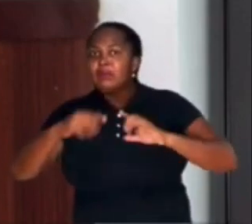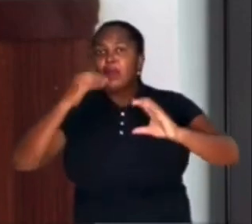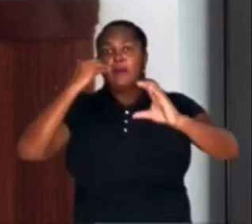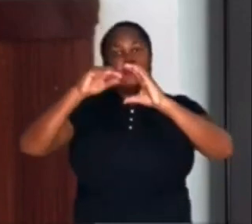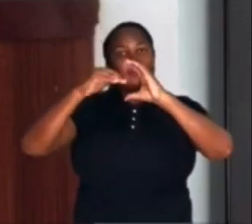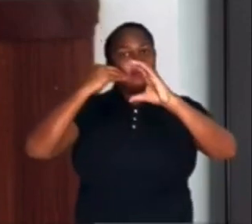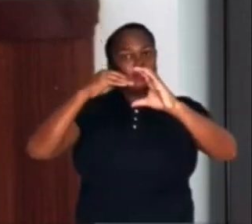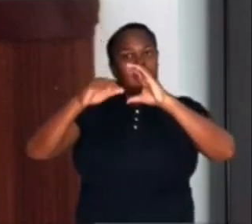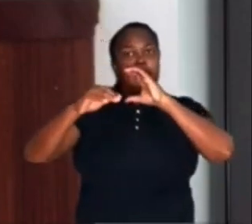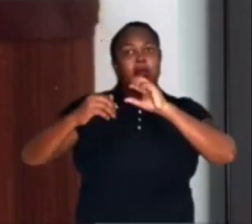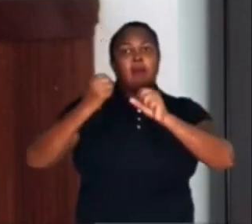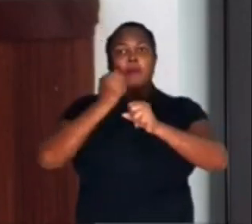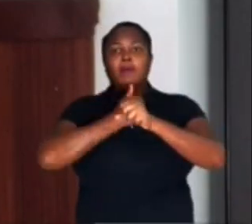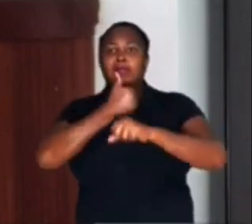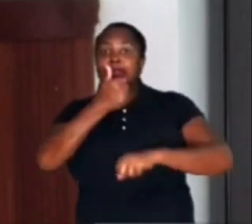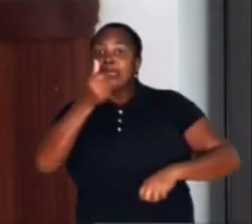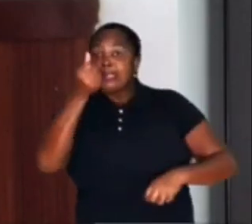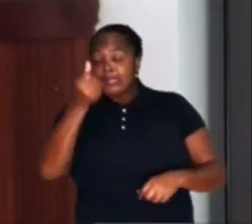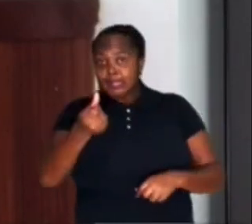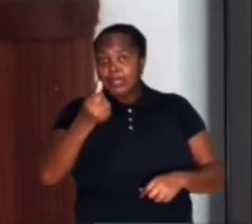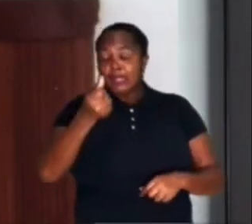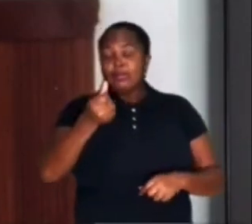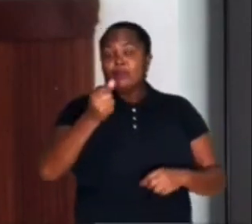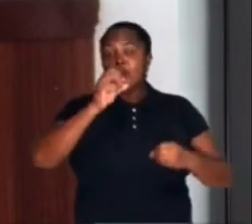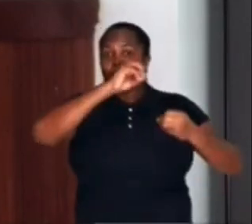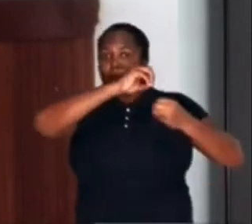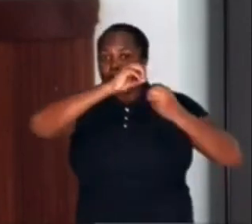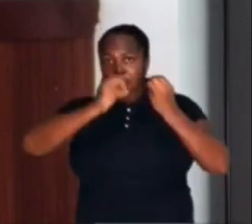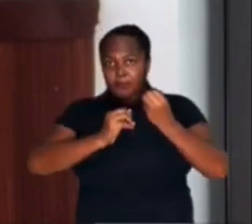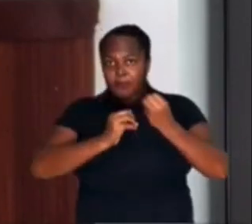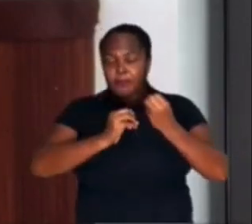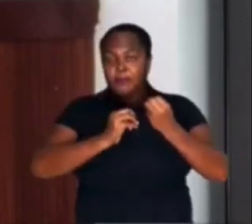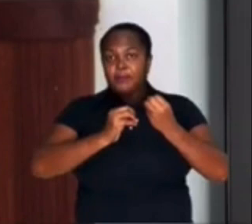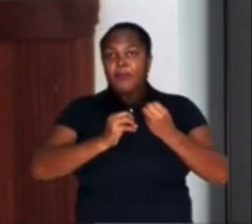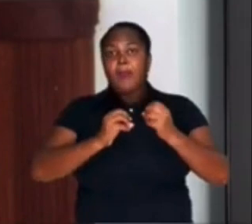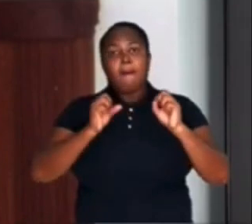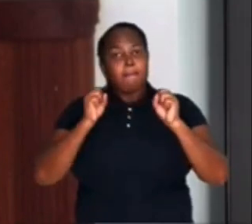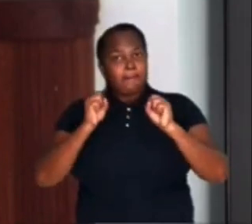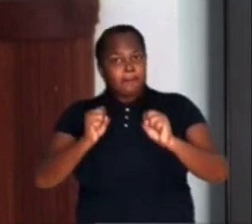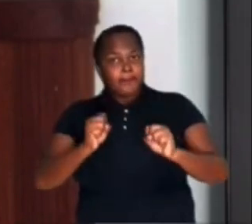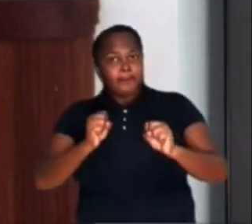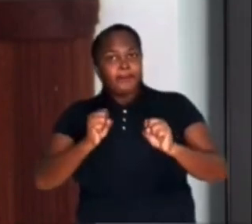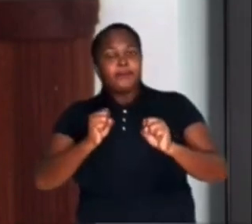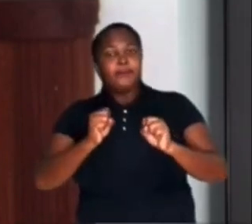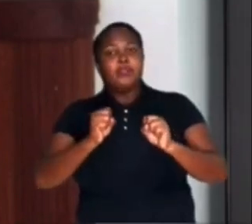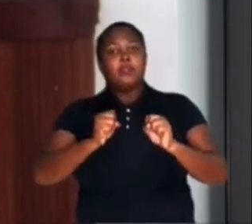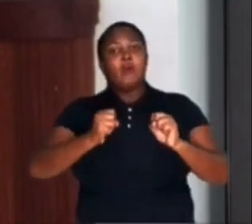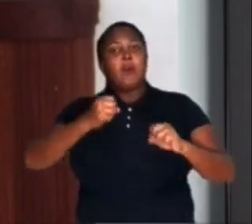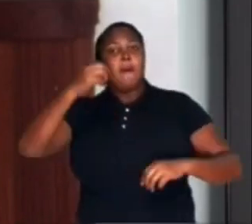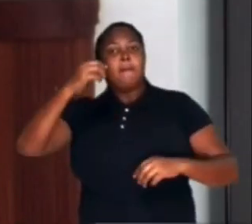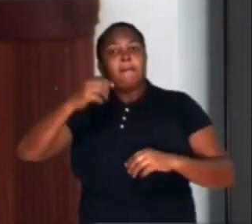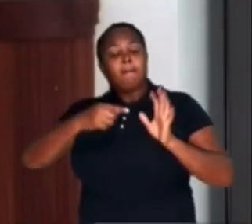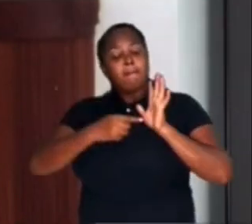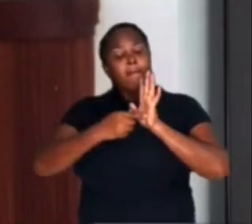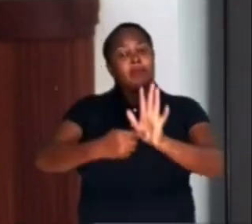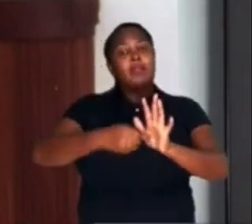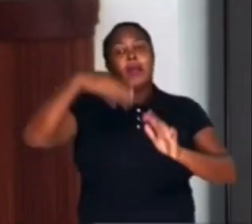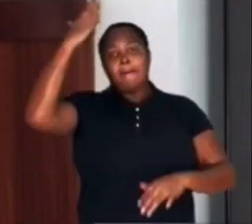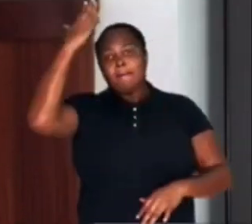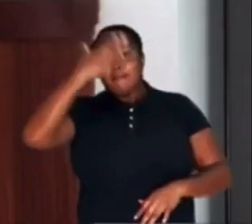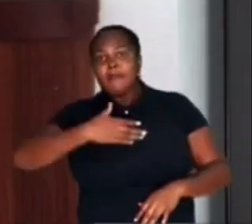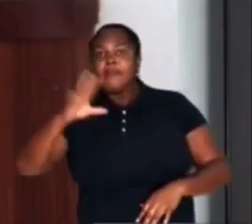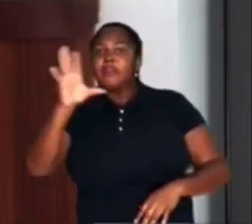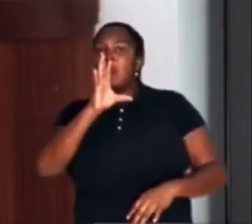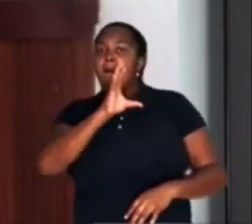dos 16 anos do blog do Gusmão pode ser considerado prova de amor e devoção a